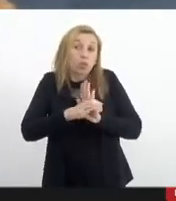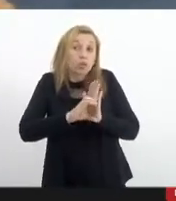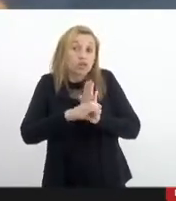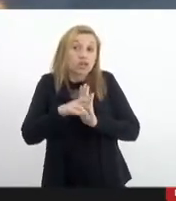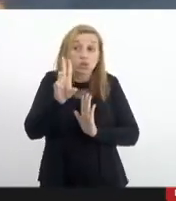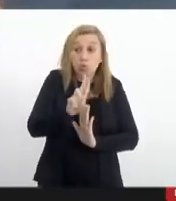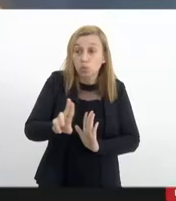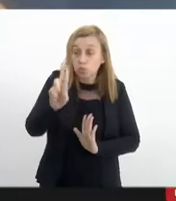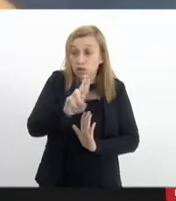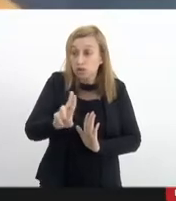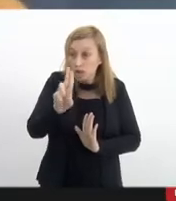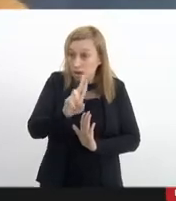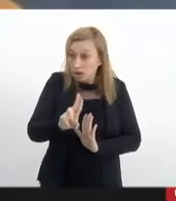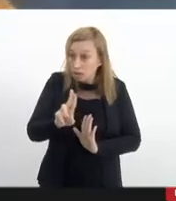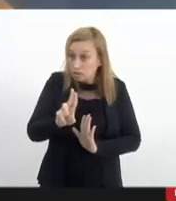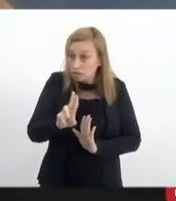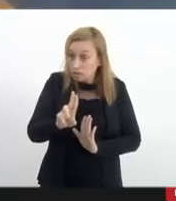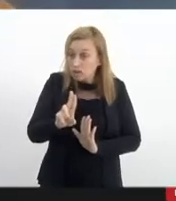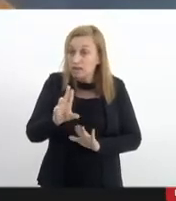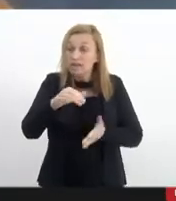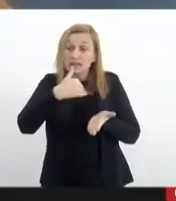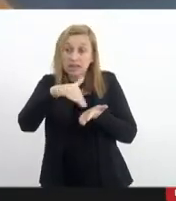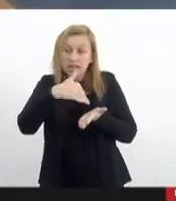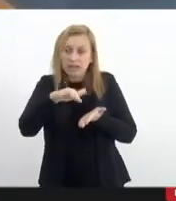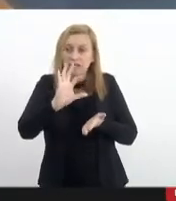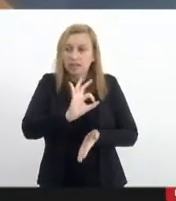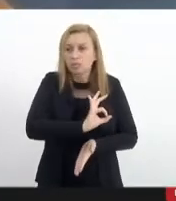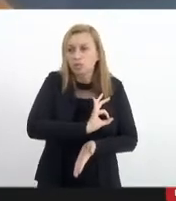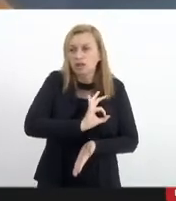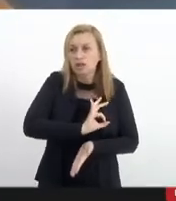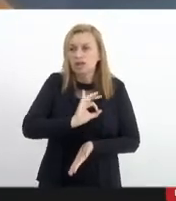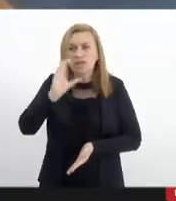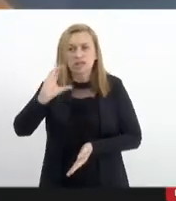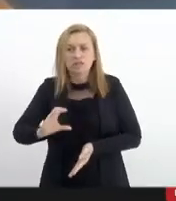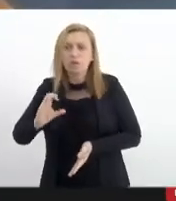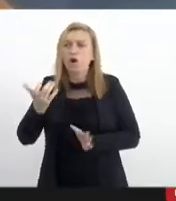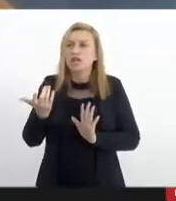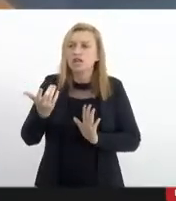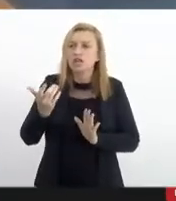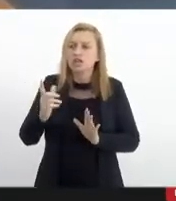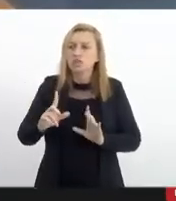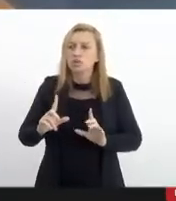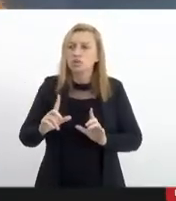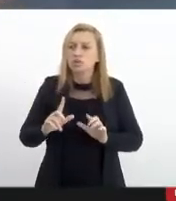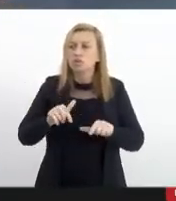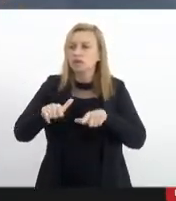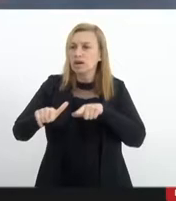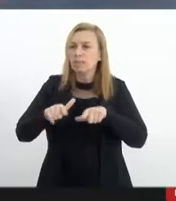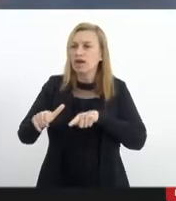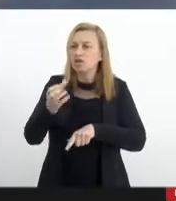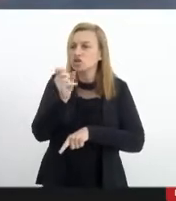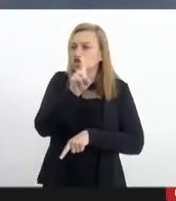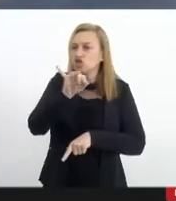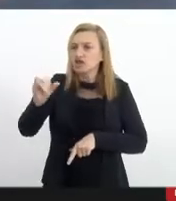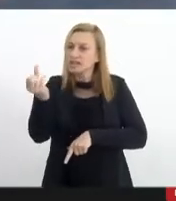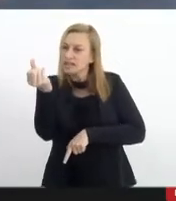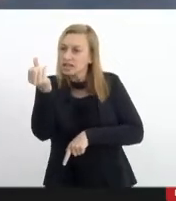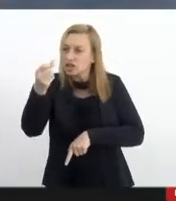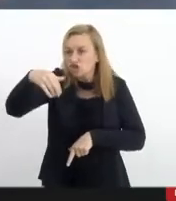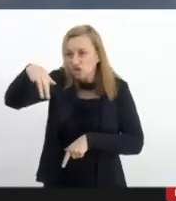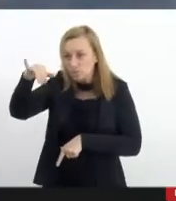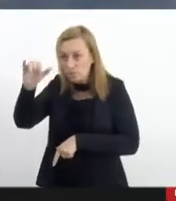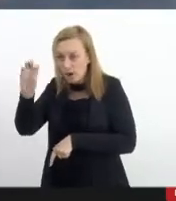utilizado pela cúpula da Secretaria de Polícia Civil desde a operação do dia 6 de maio, que é